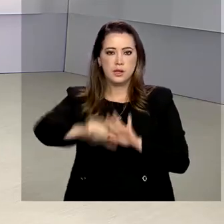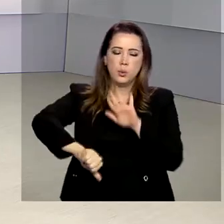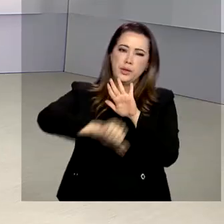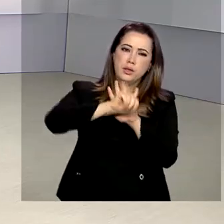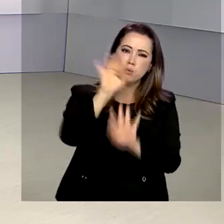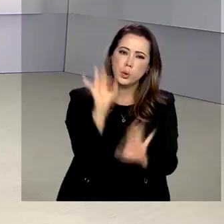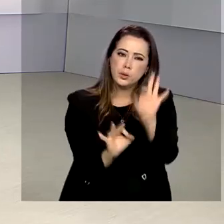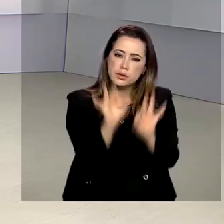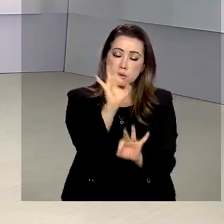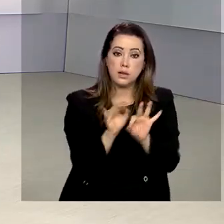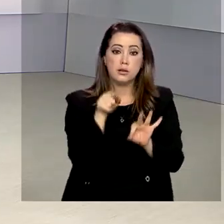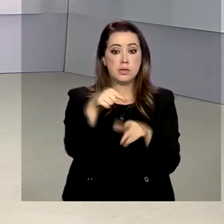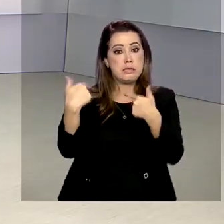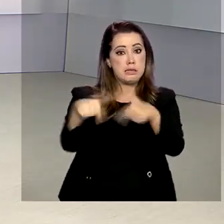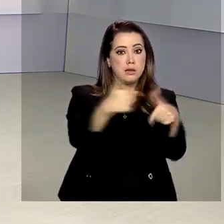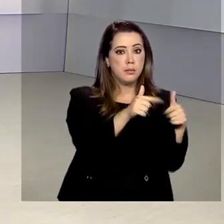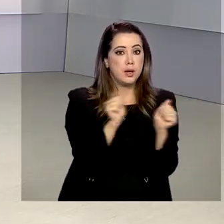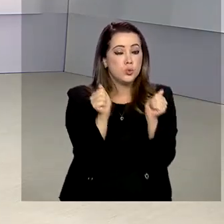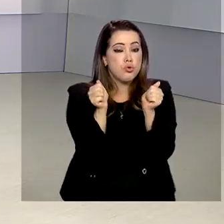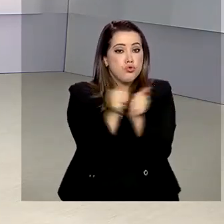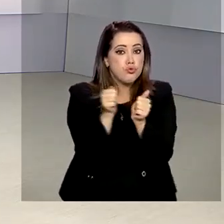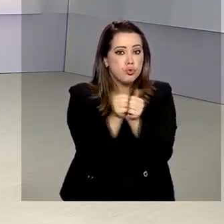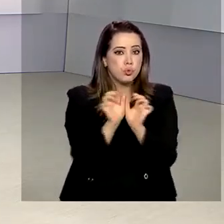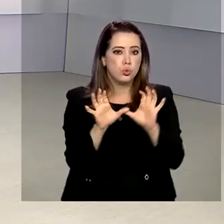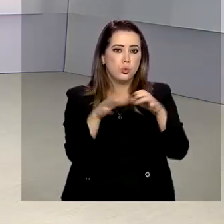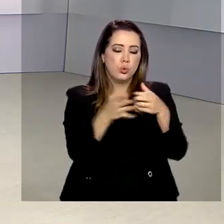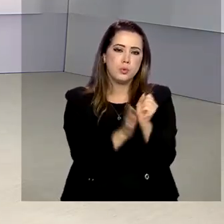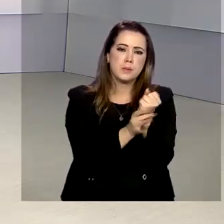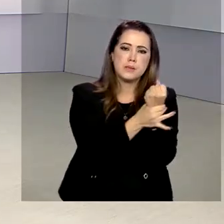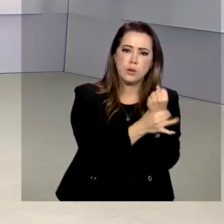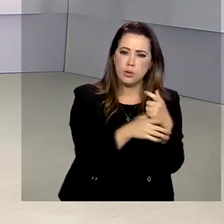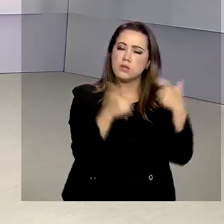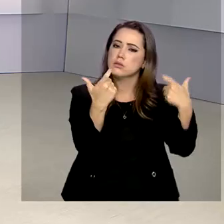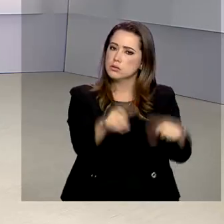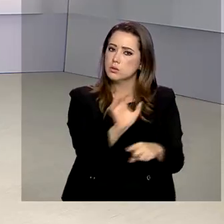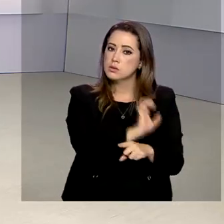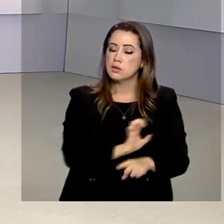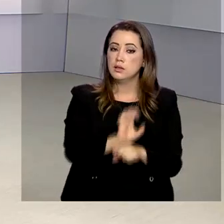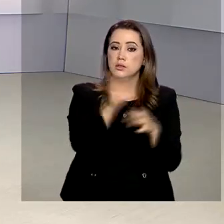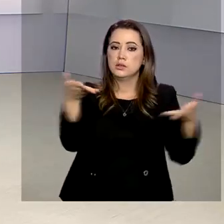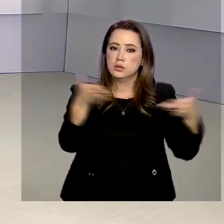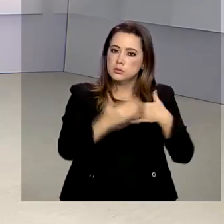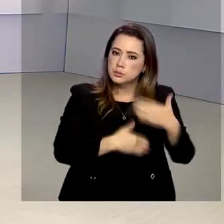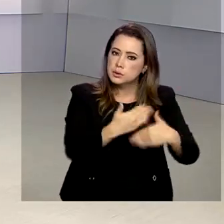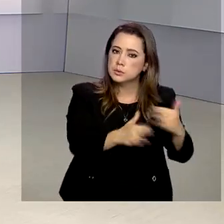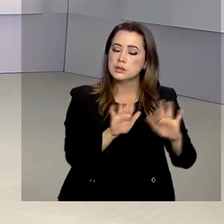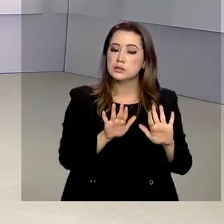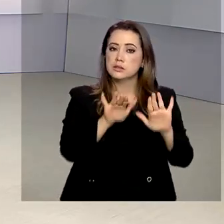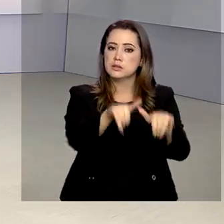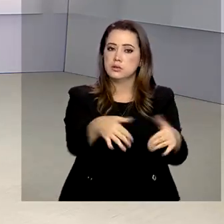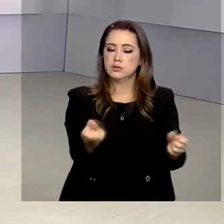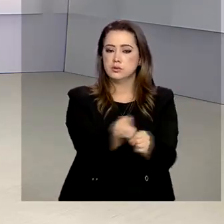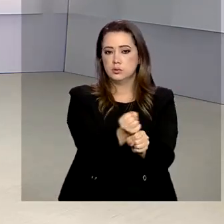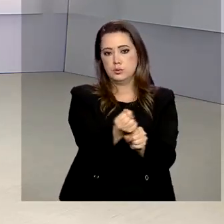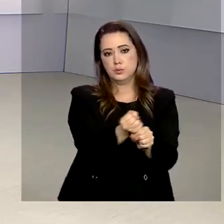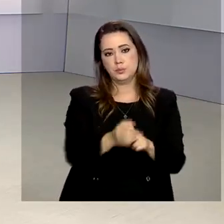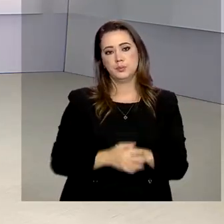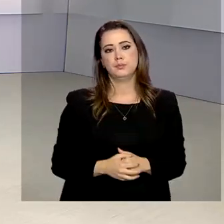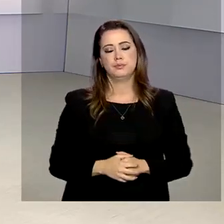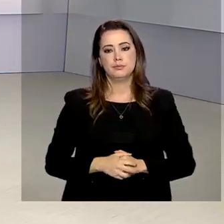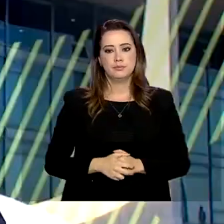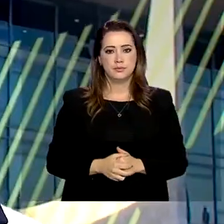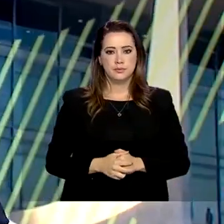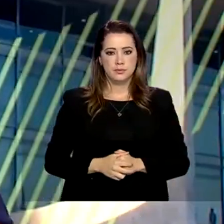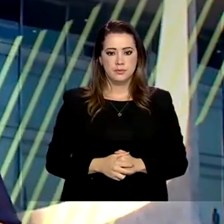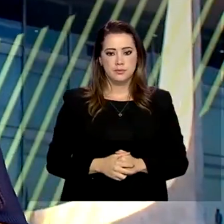organizado. Eles atuam junto às equipes estaduais de segurança e agora permanecem no estado até o final deste